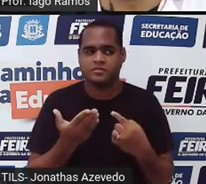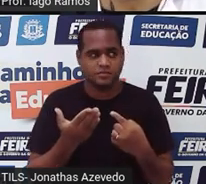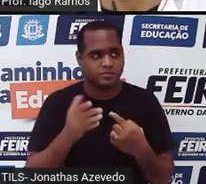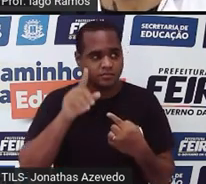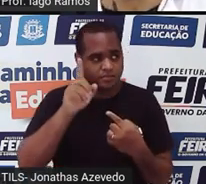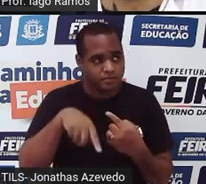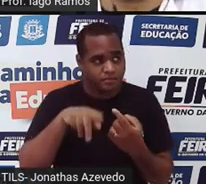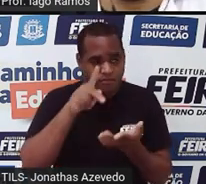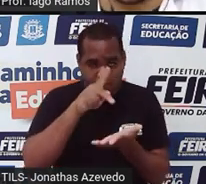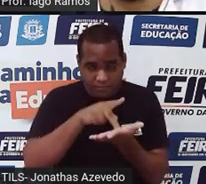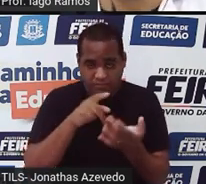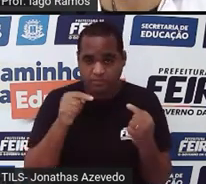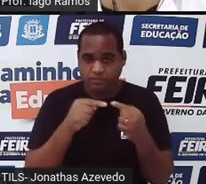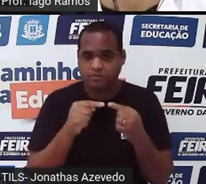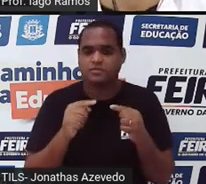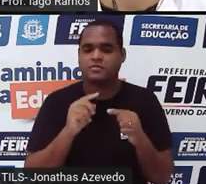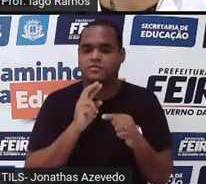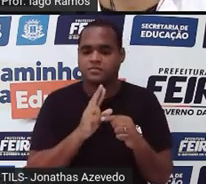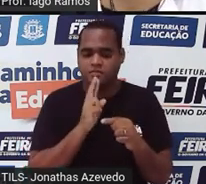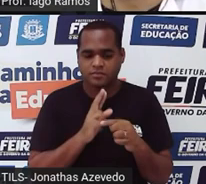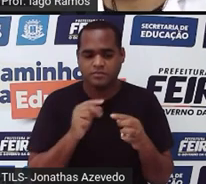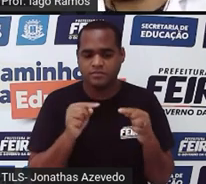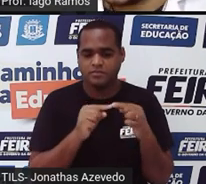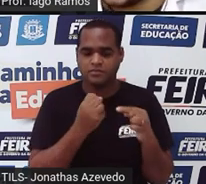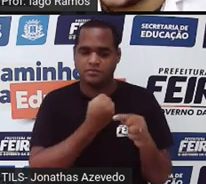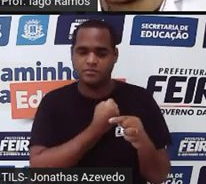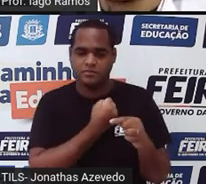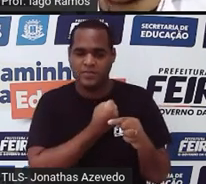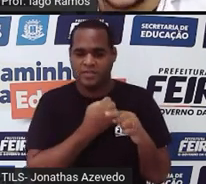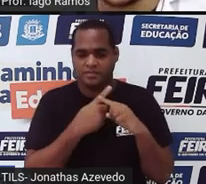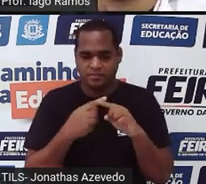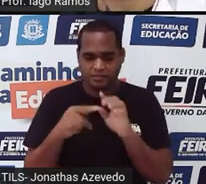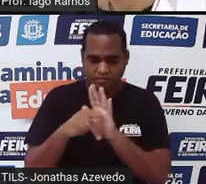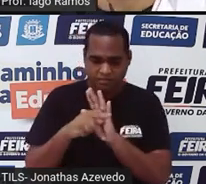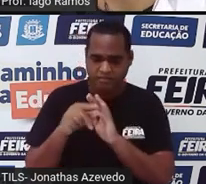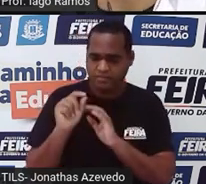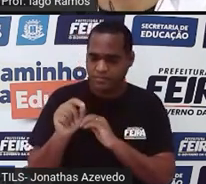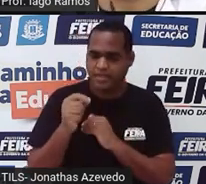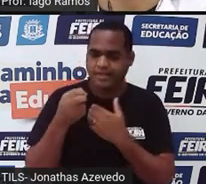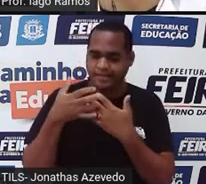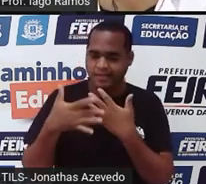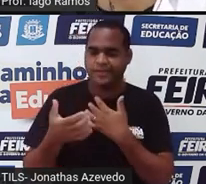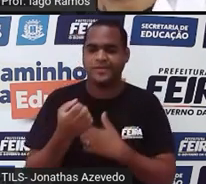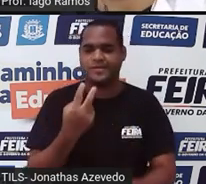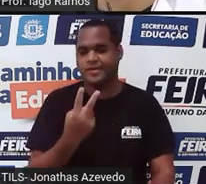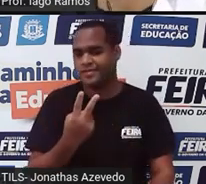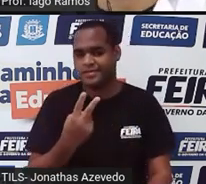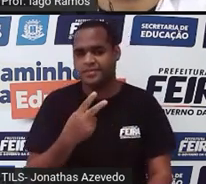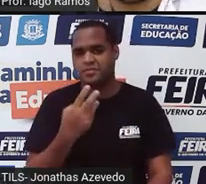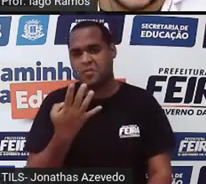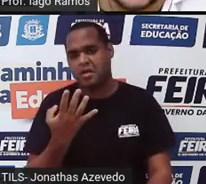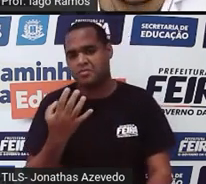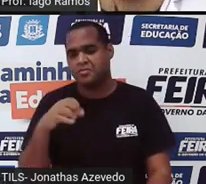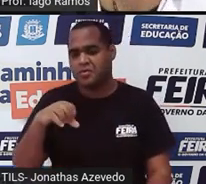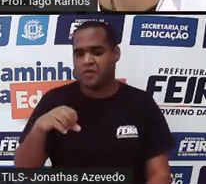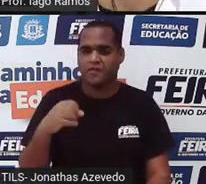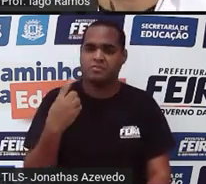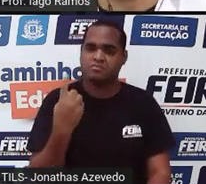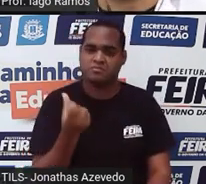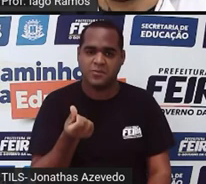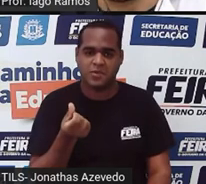aquelas que são resultados de um número vezes ele mesmo a partir do 2. Está? 4, 9, 16,